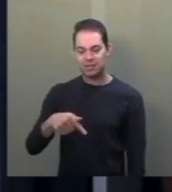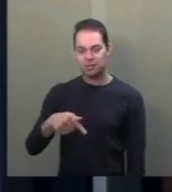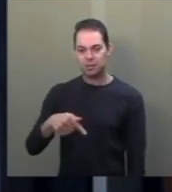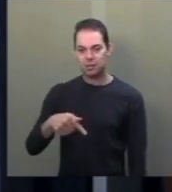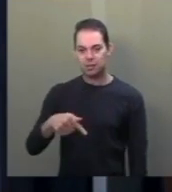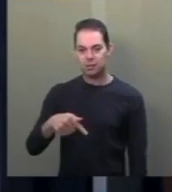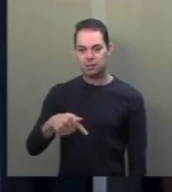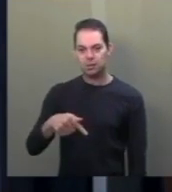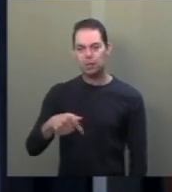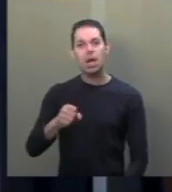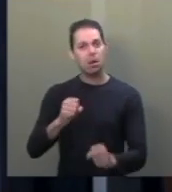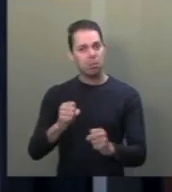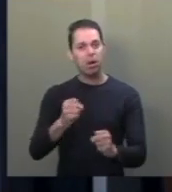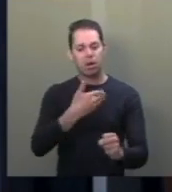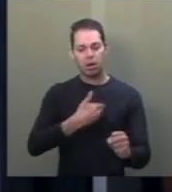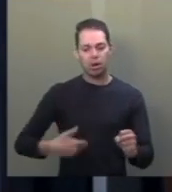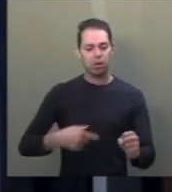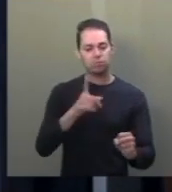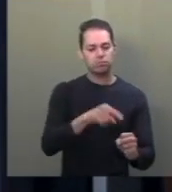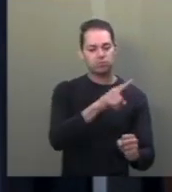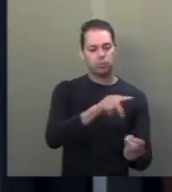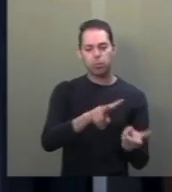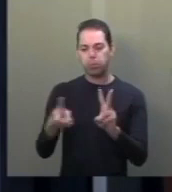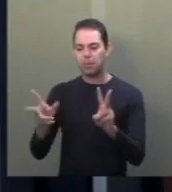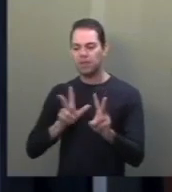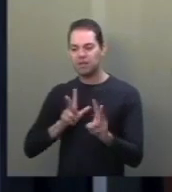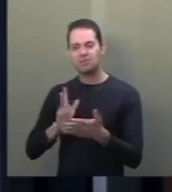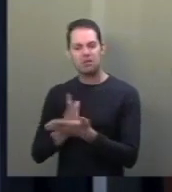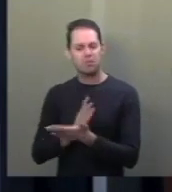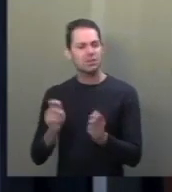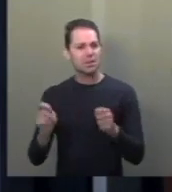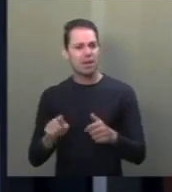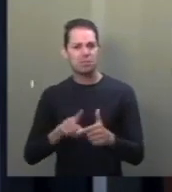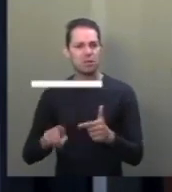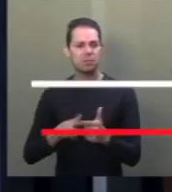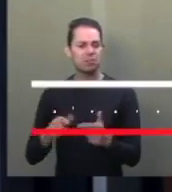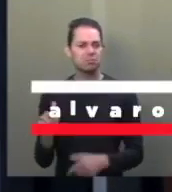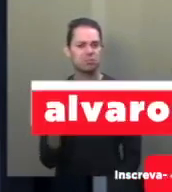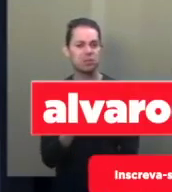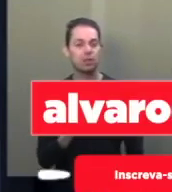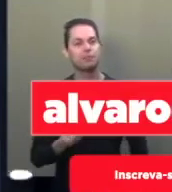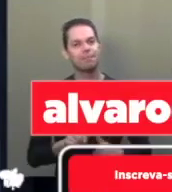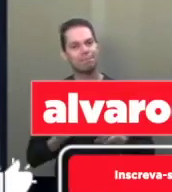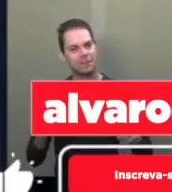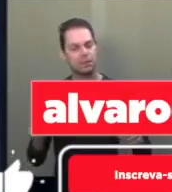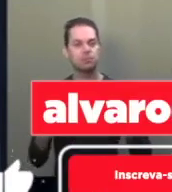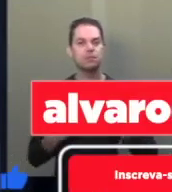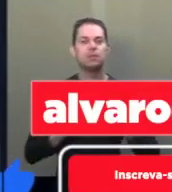Nós podemos, sim, privatizar algumas delas, sem problema algum. No entanto, é preciso que